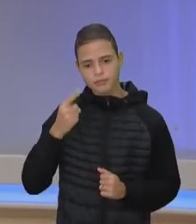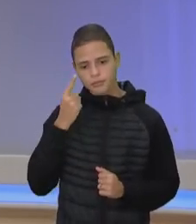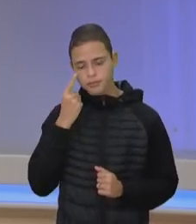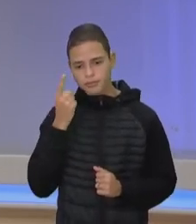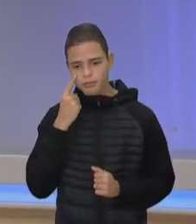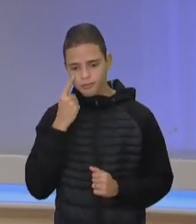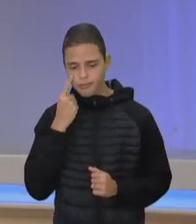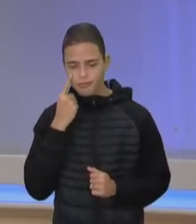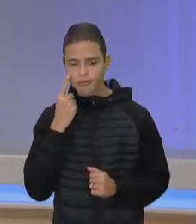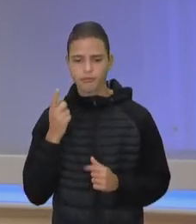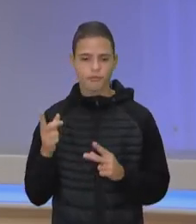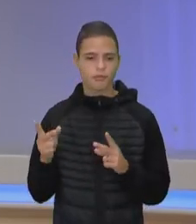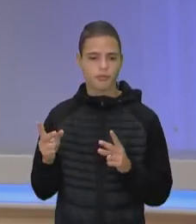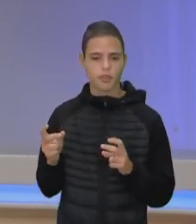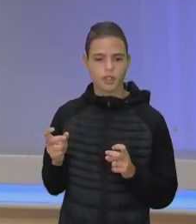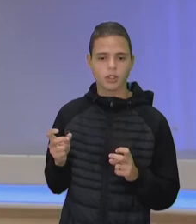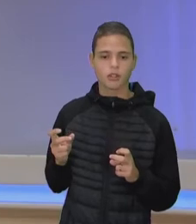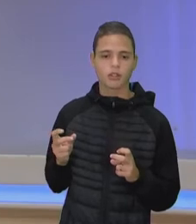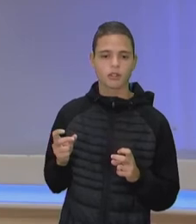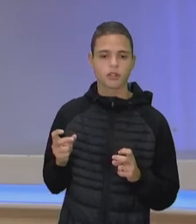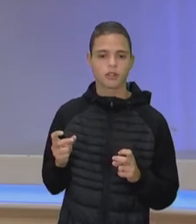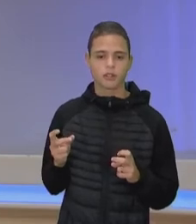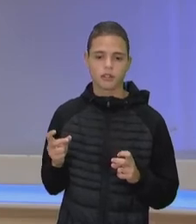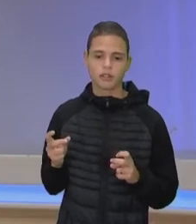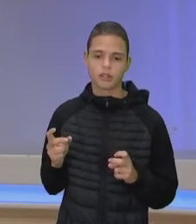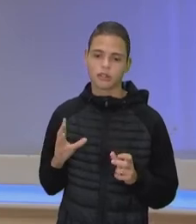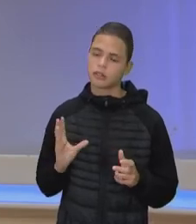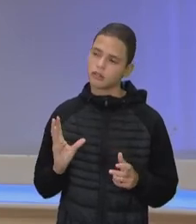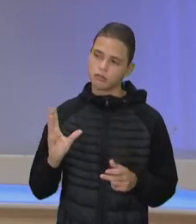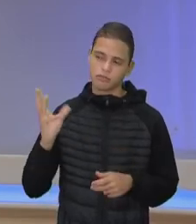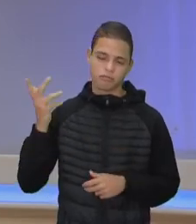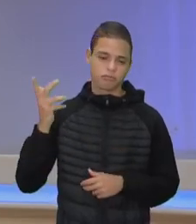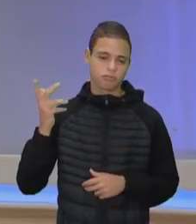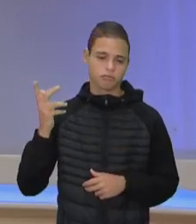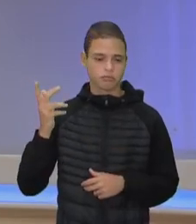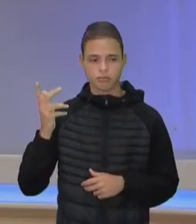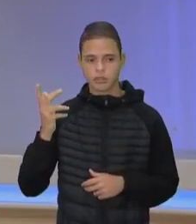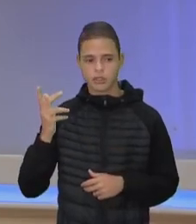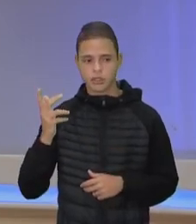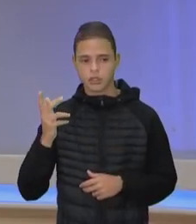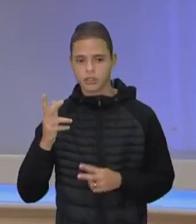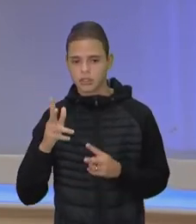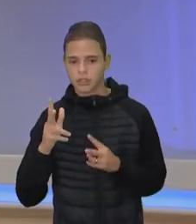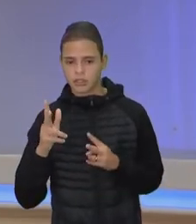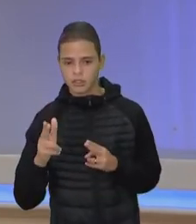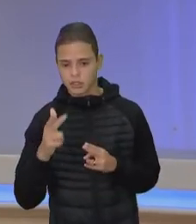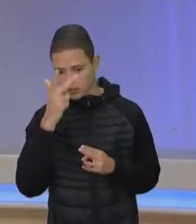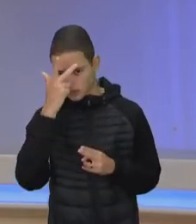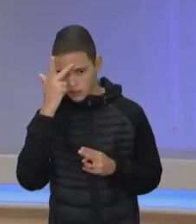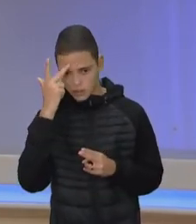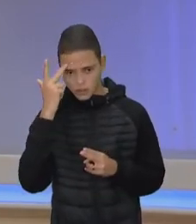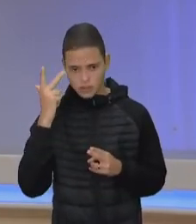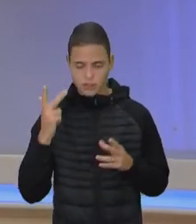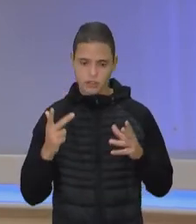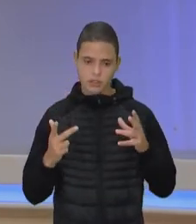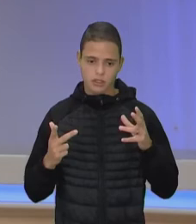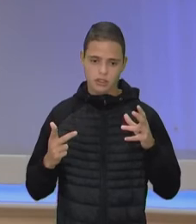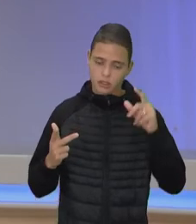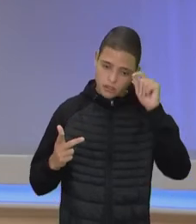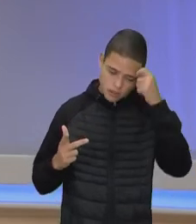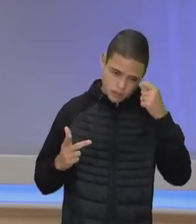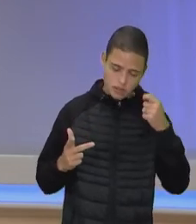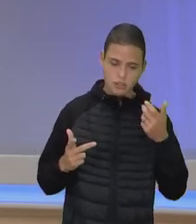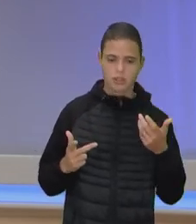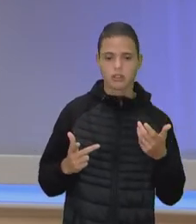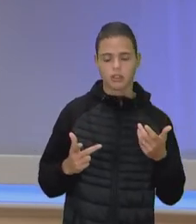aí que isso não acontece na mesma proporção para pessoas de cor de pele preta ou parda